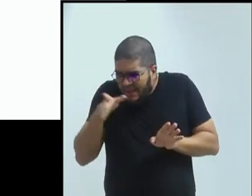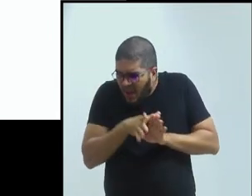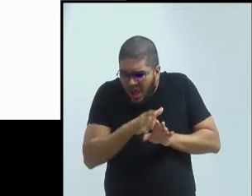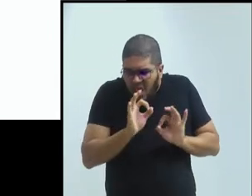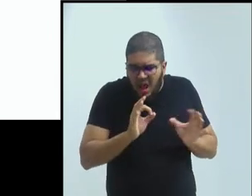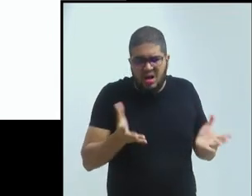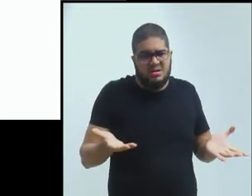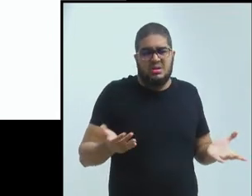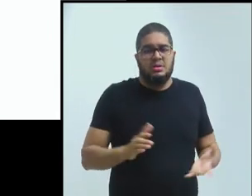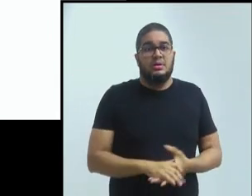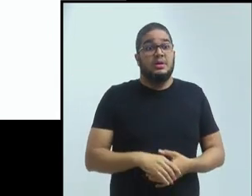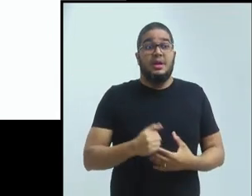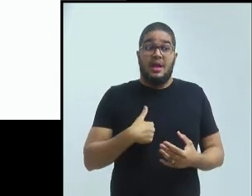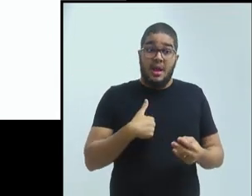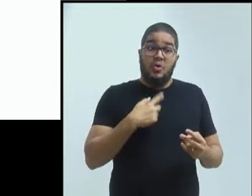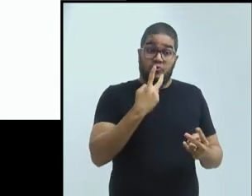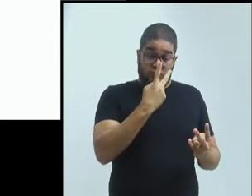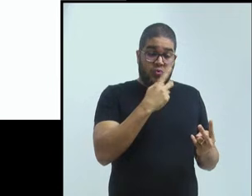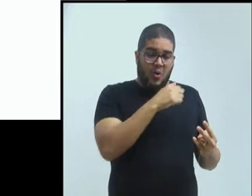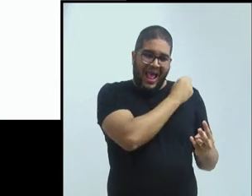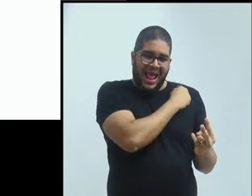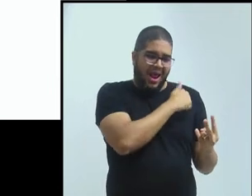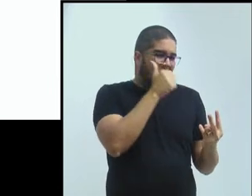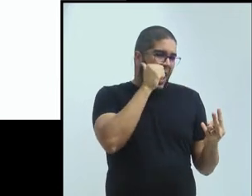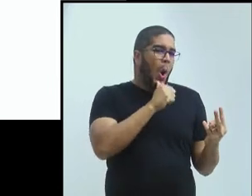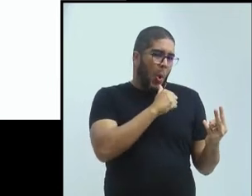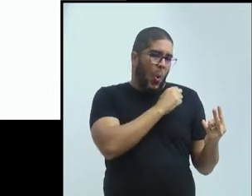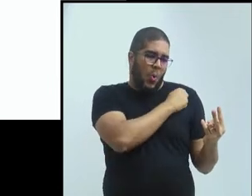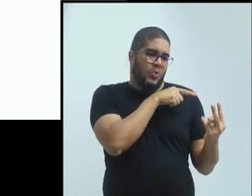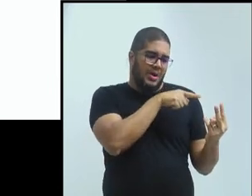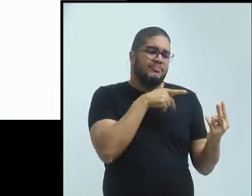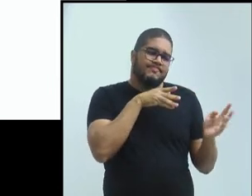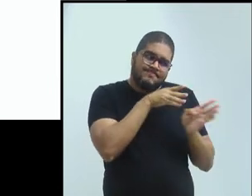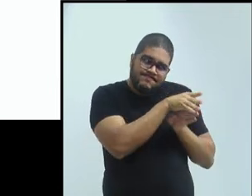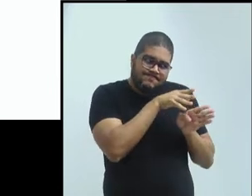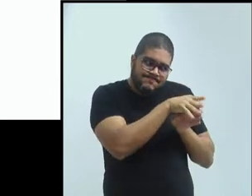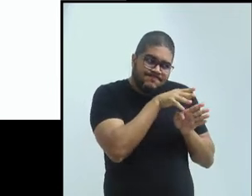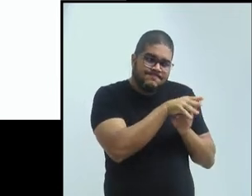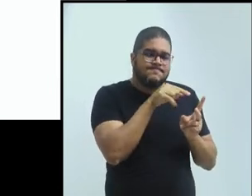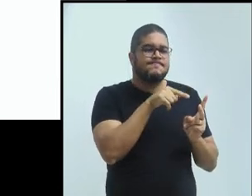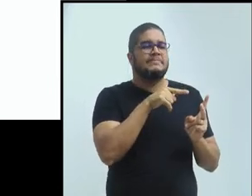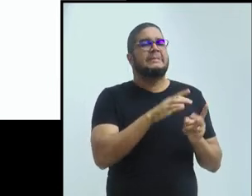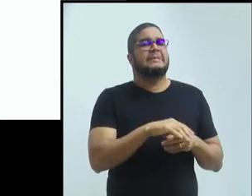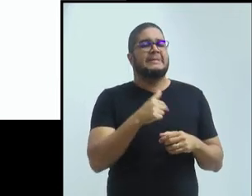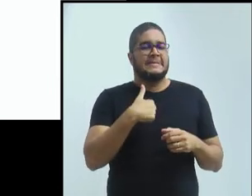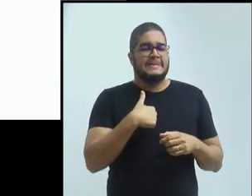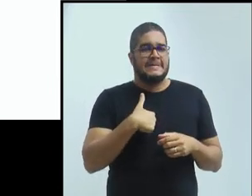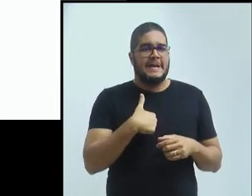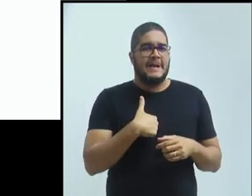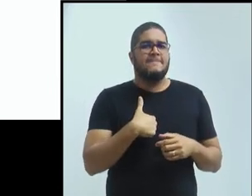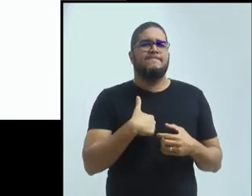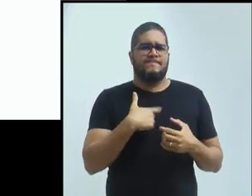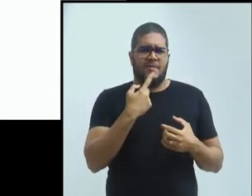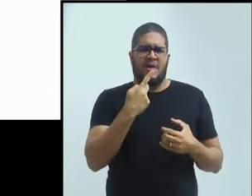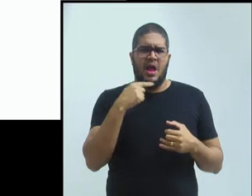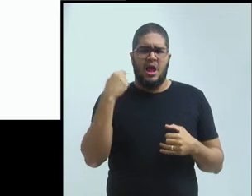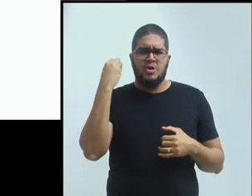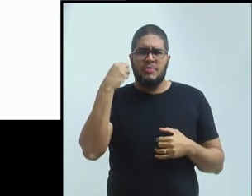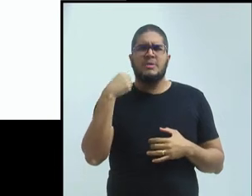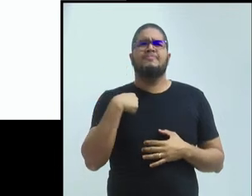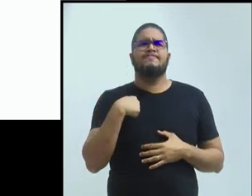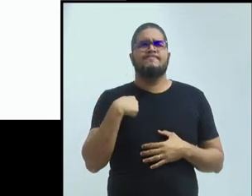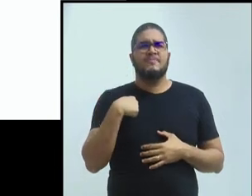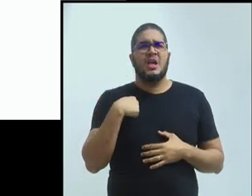Então, acabei ficando com essas duas orientandas e eu classifico essa experiência como uma reaprendizagem